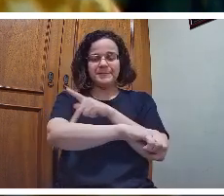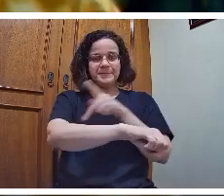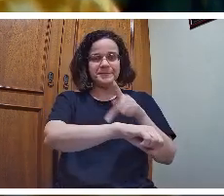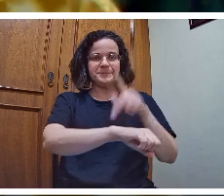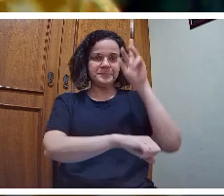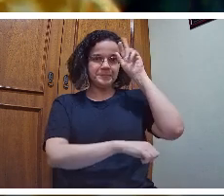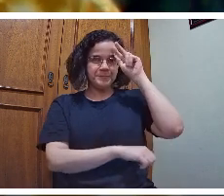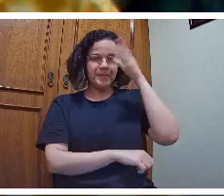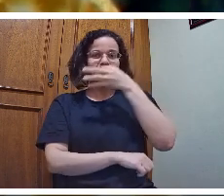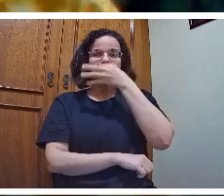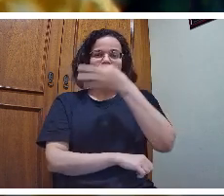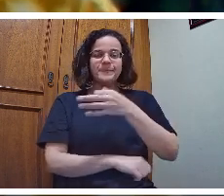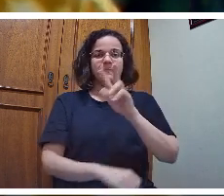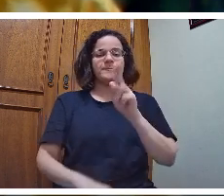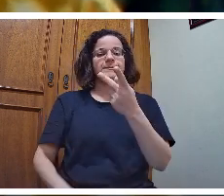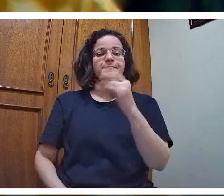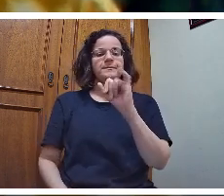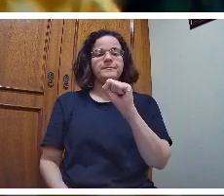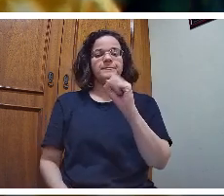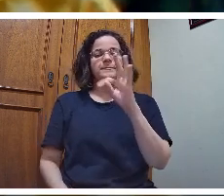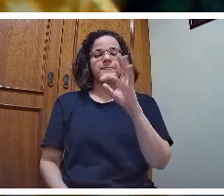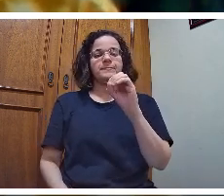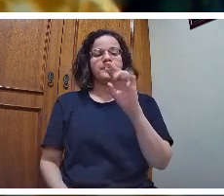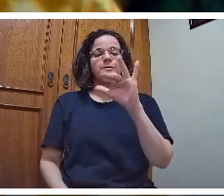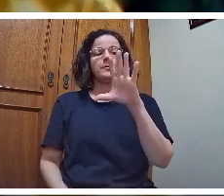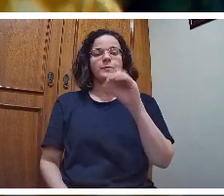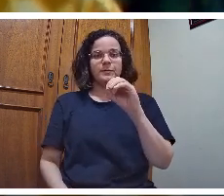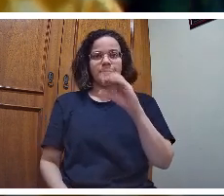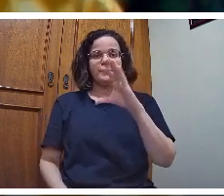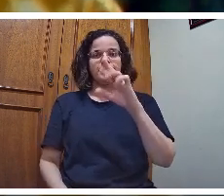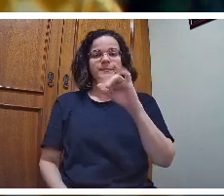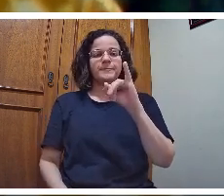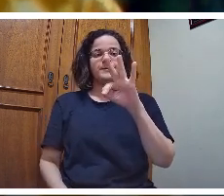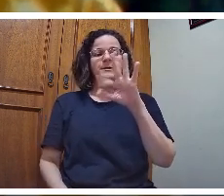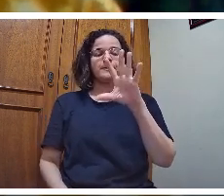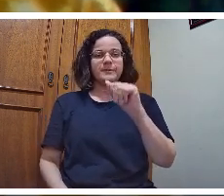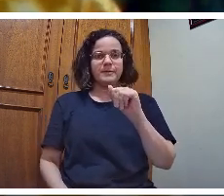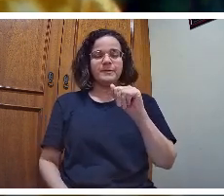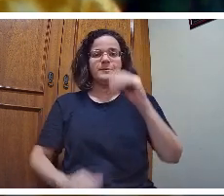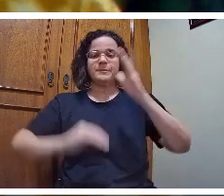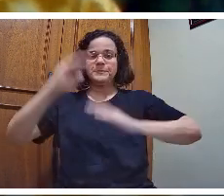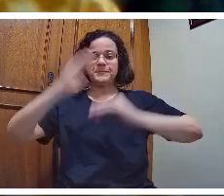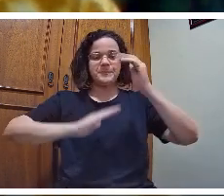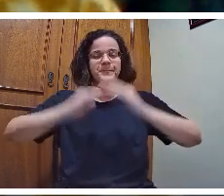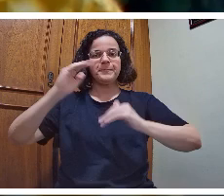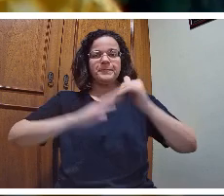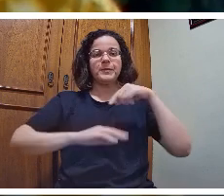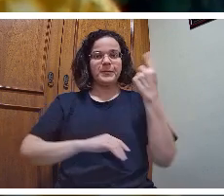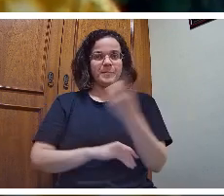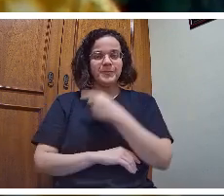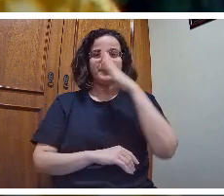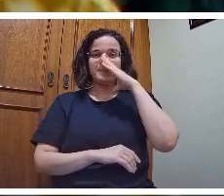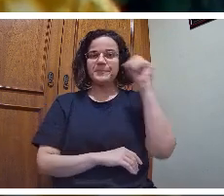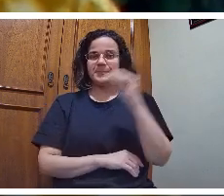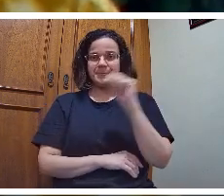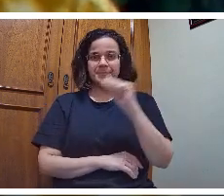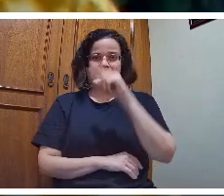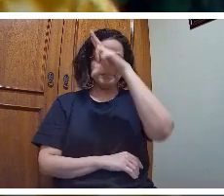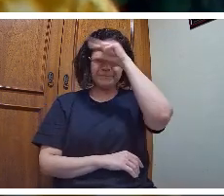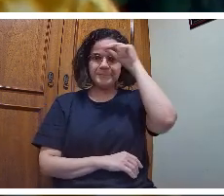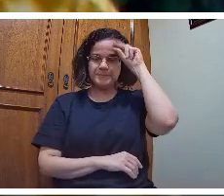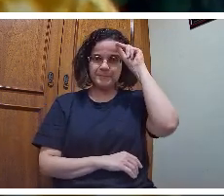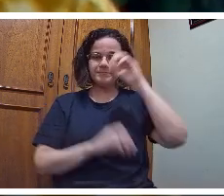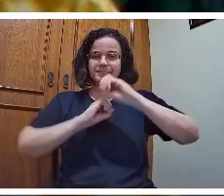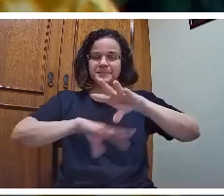pedagogia histórico-crítica e algumas reflexões, as nossas profissionais de educação, de toda a rede municipal